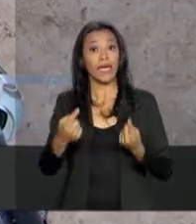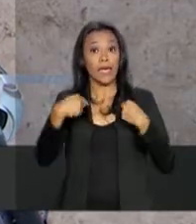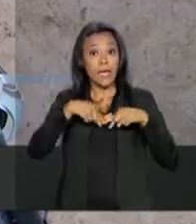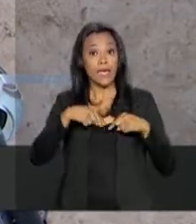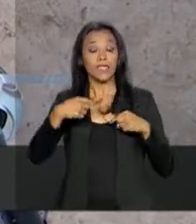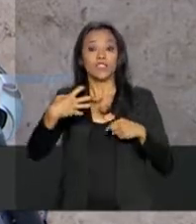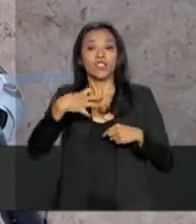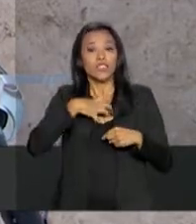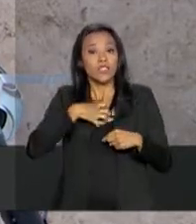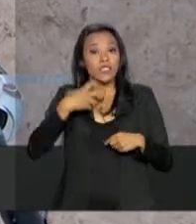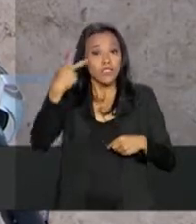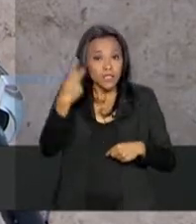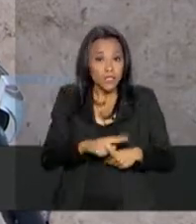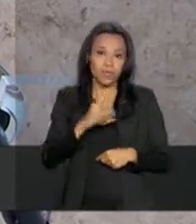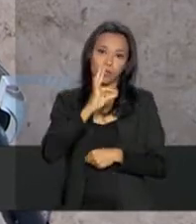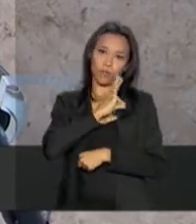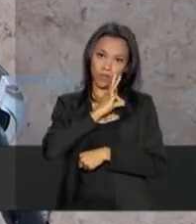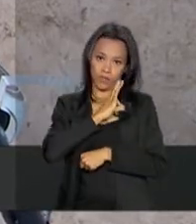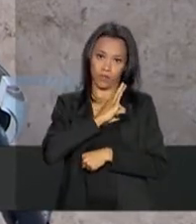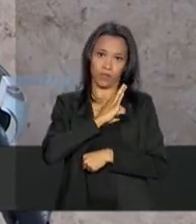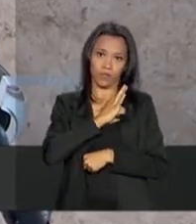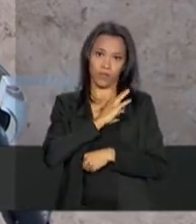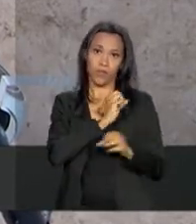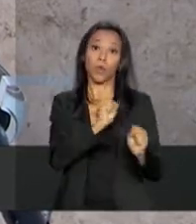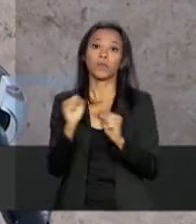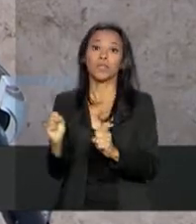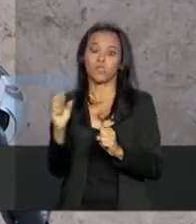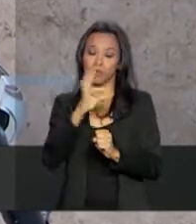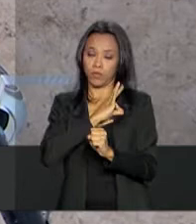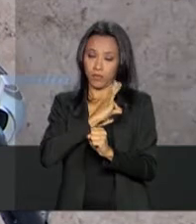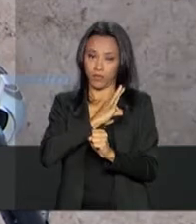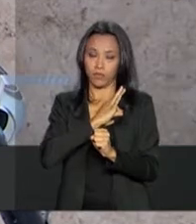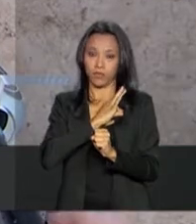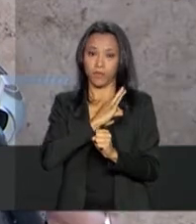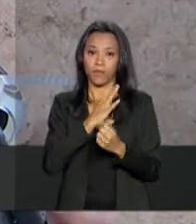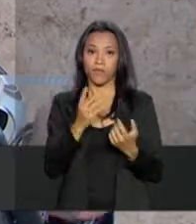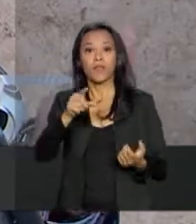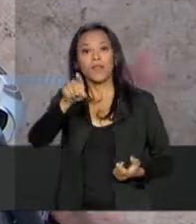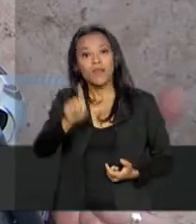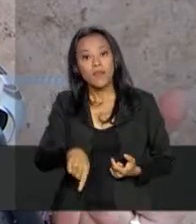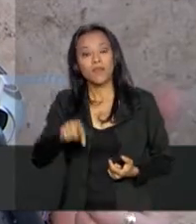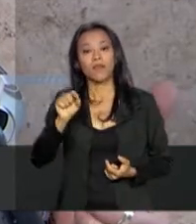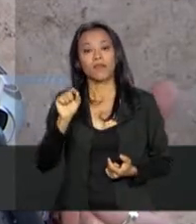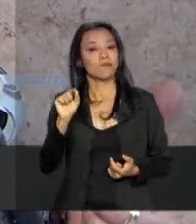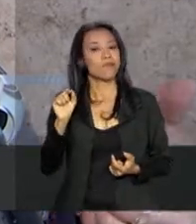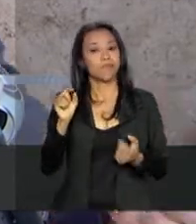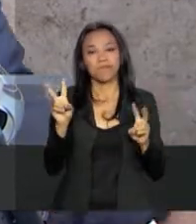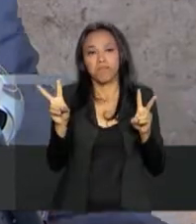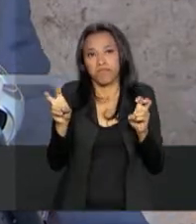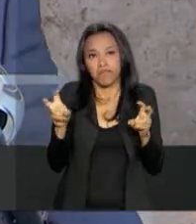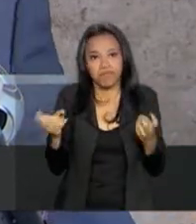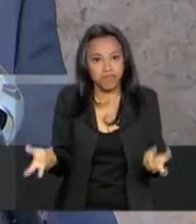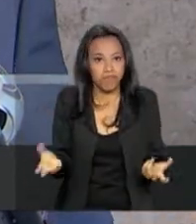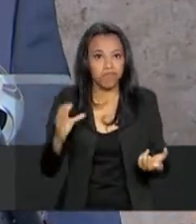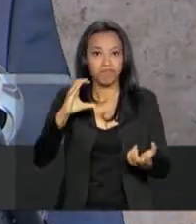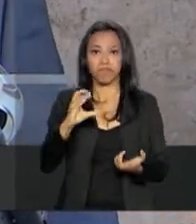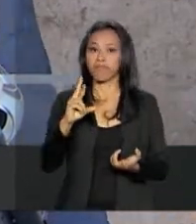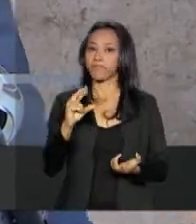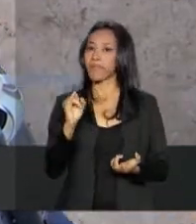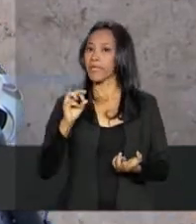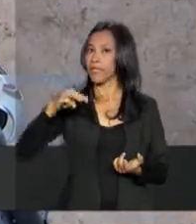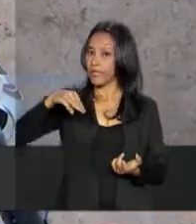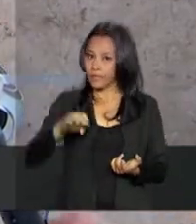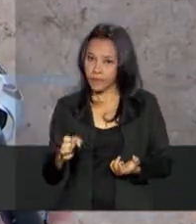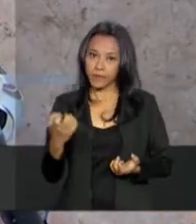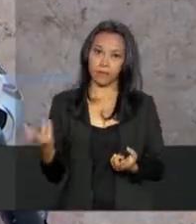exceto o poder de polícia judiciária, que é aí questões de crimes comuns, que não são